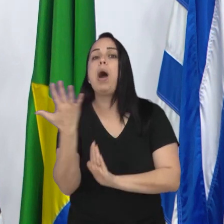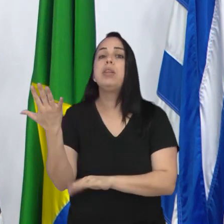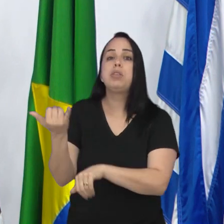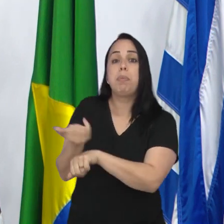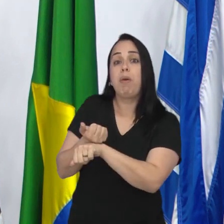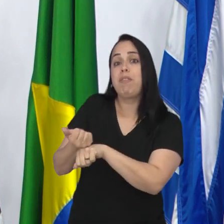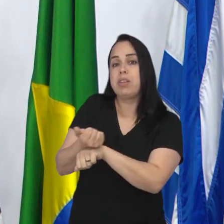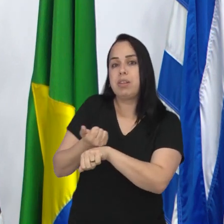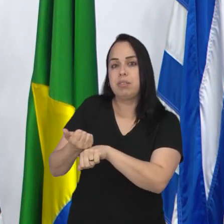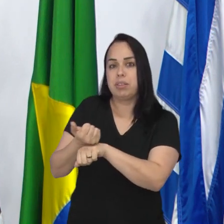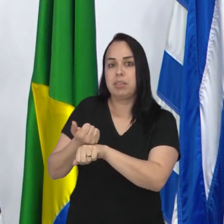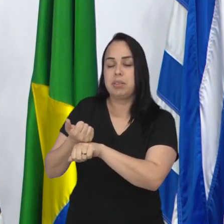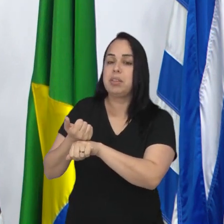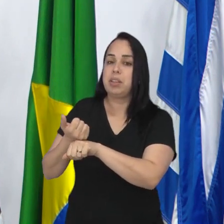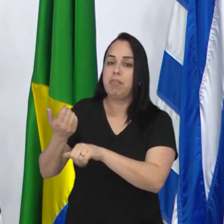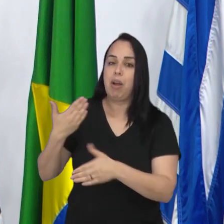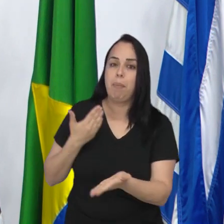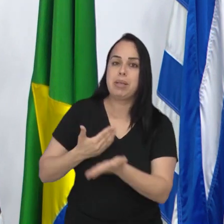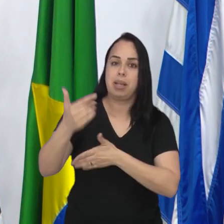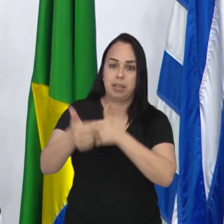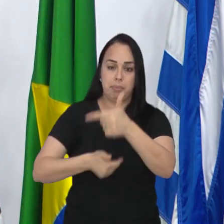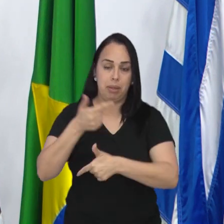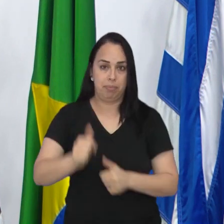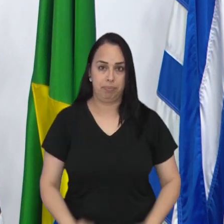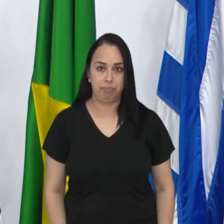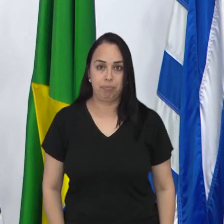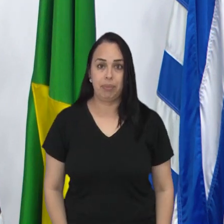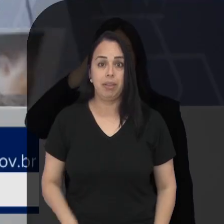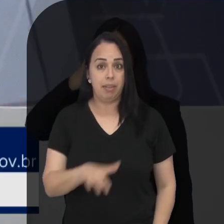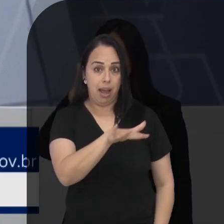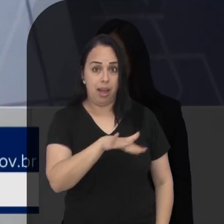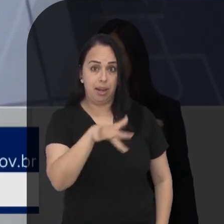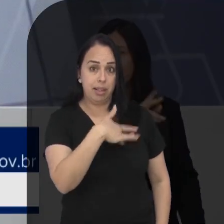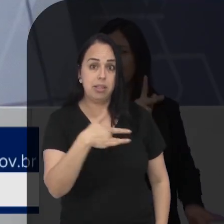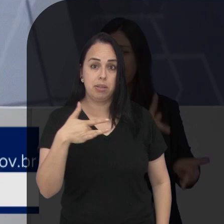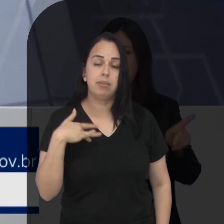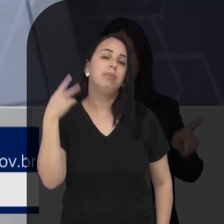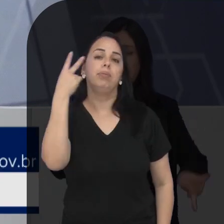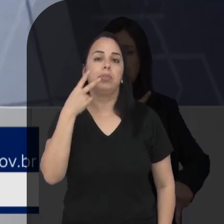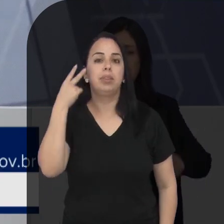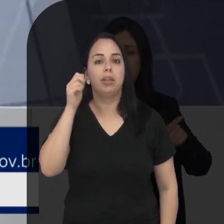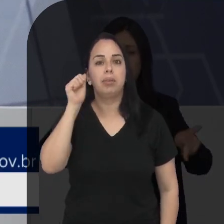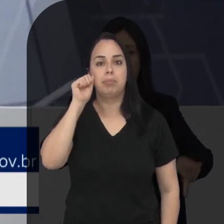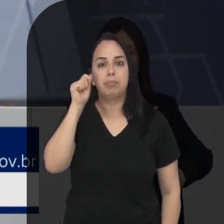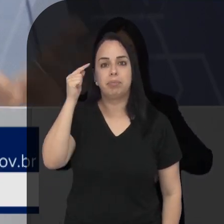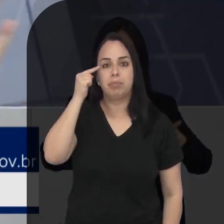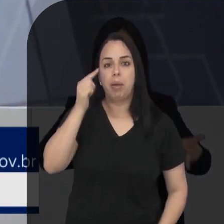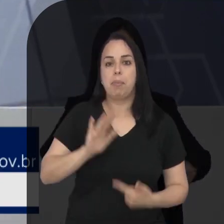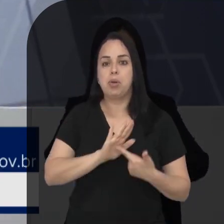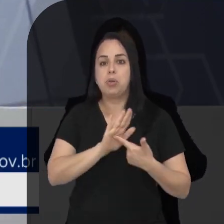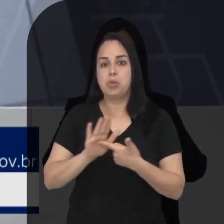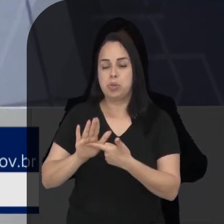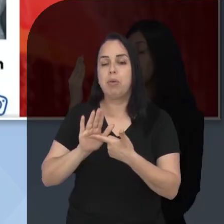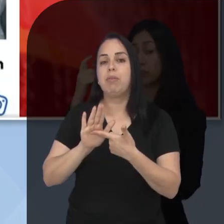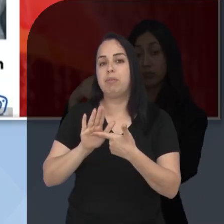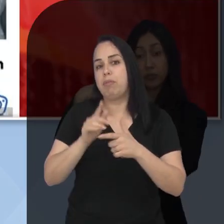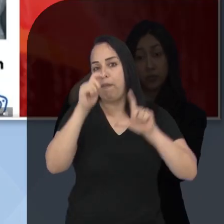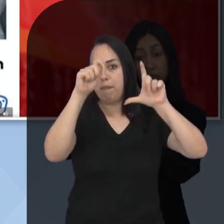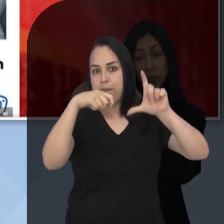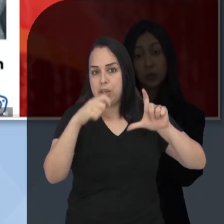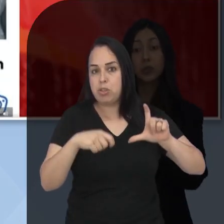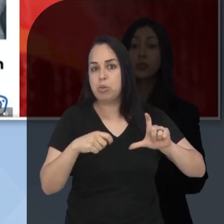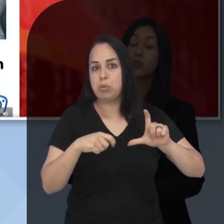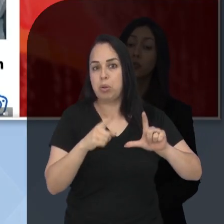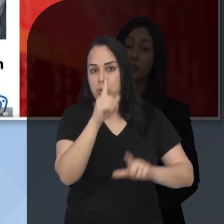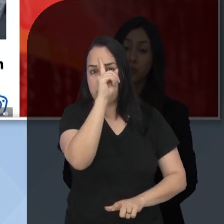qual o número exato de profissionais destinados para o serviço. Ainda na saúde, a vereadora Amélia Naomi apresentou um vídeo